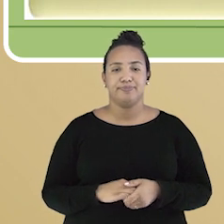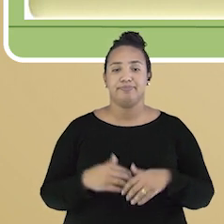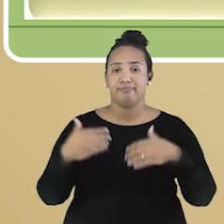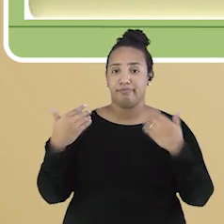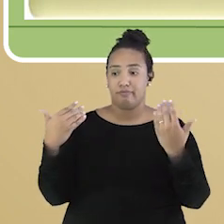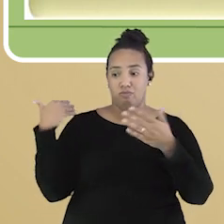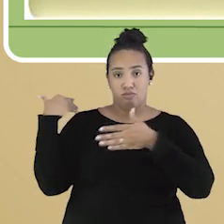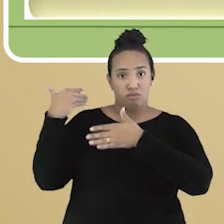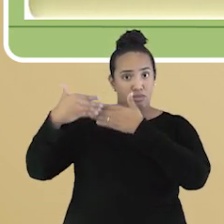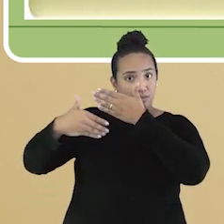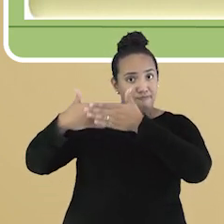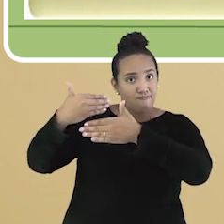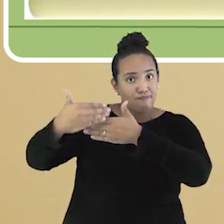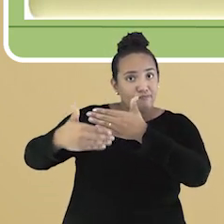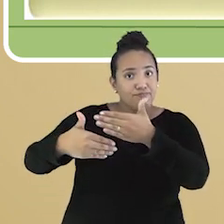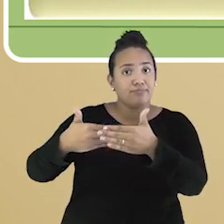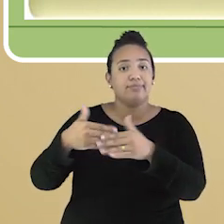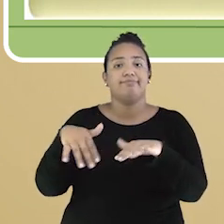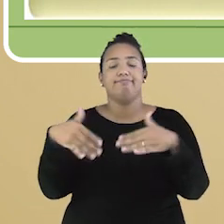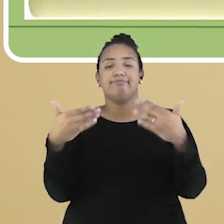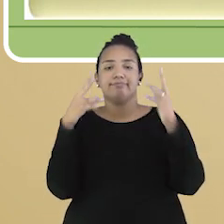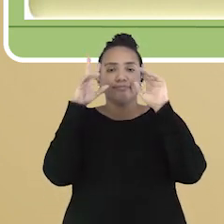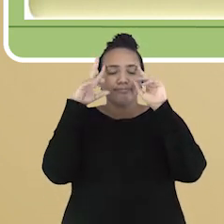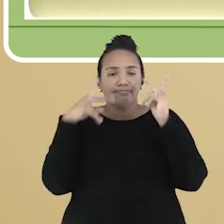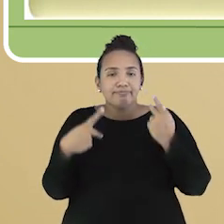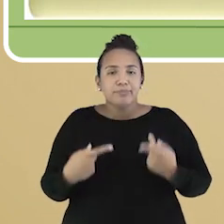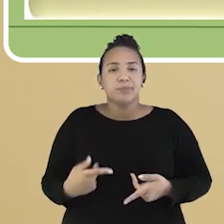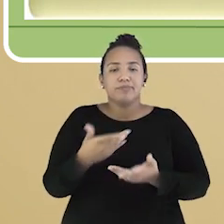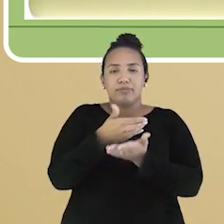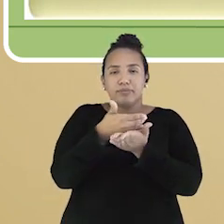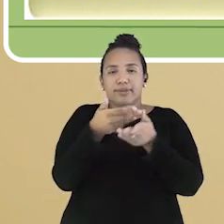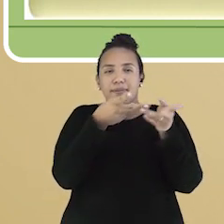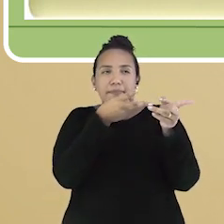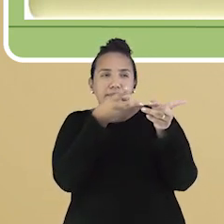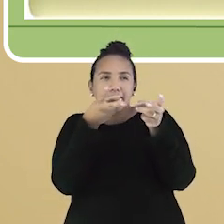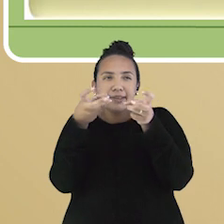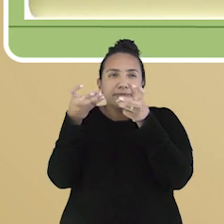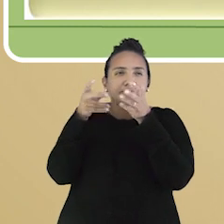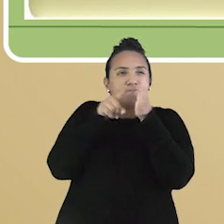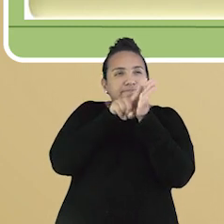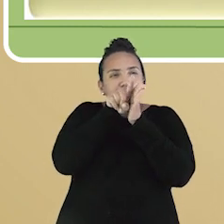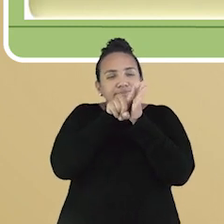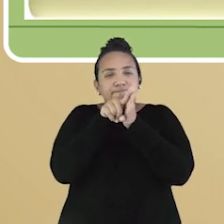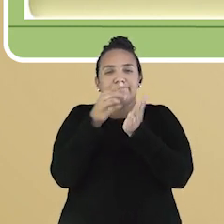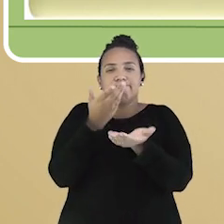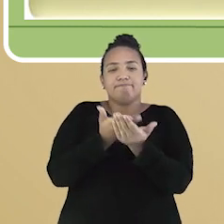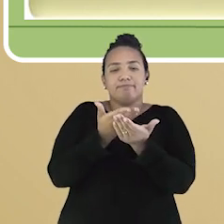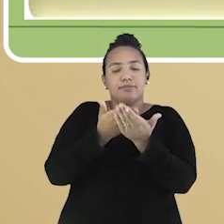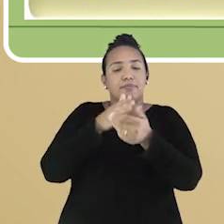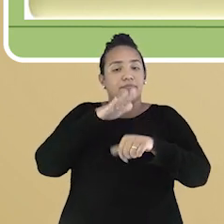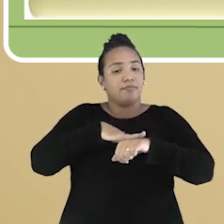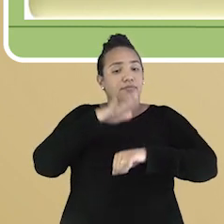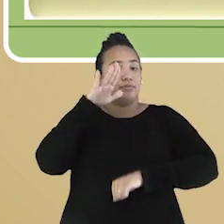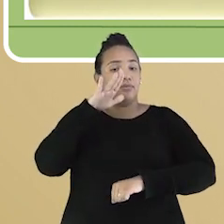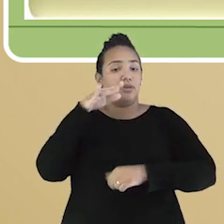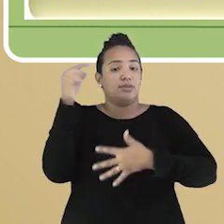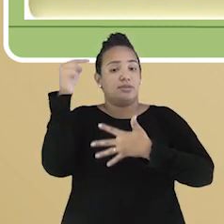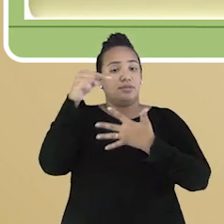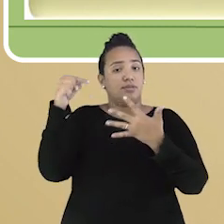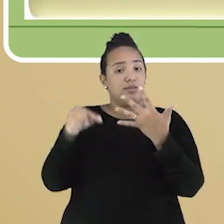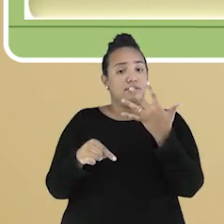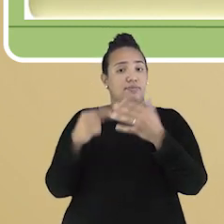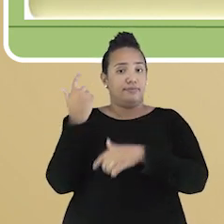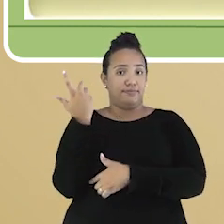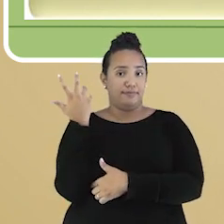Com o passar do tempo, os seres humanos passaram a observar, compreender e estudar mais sobre os elementos da natureza e